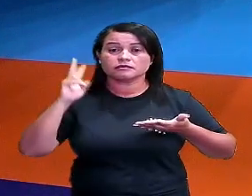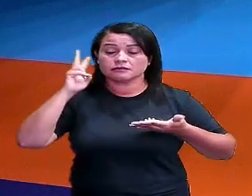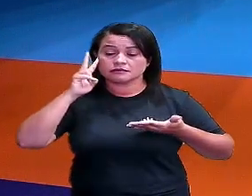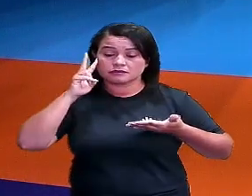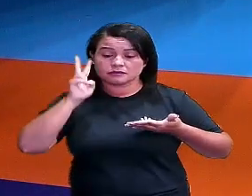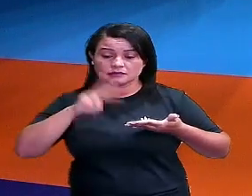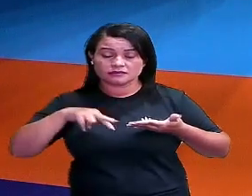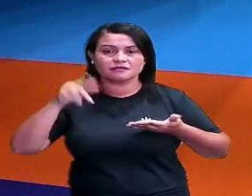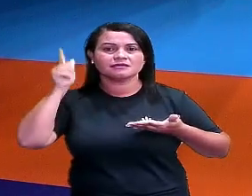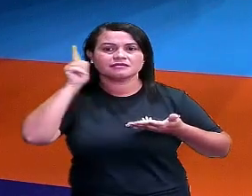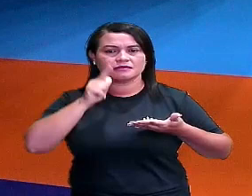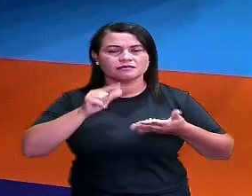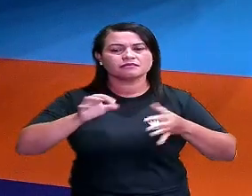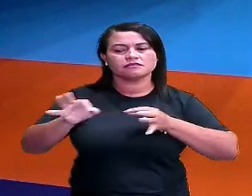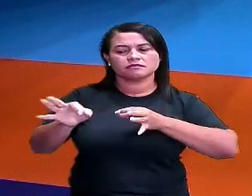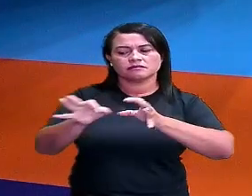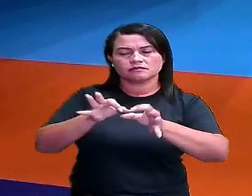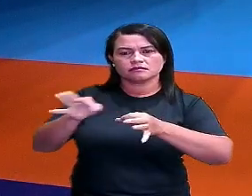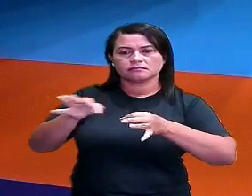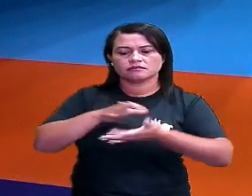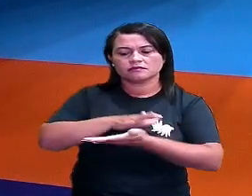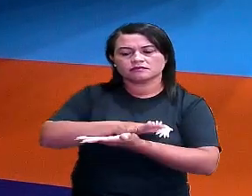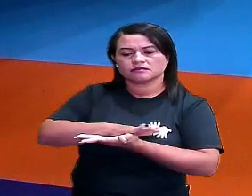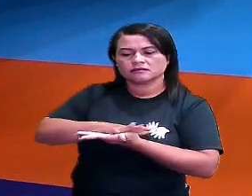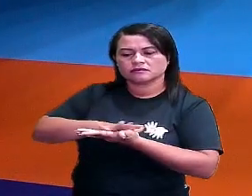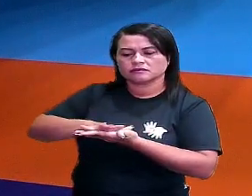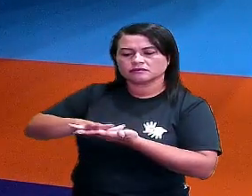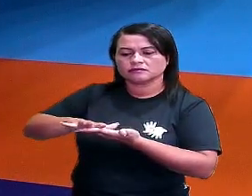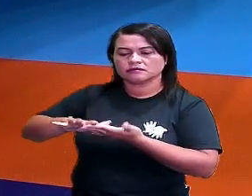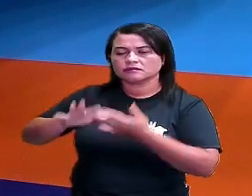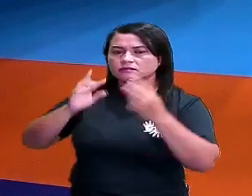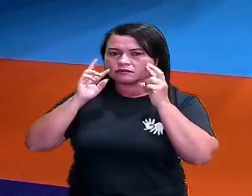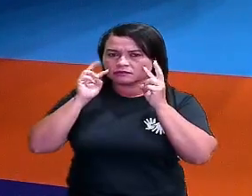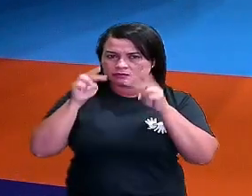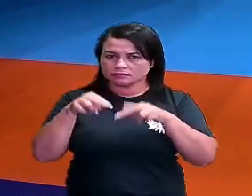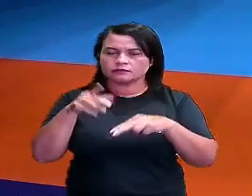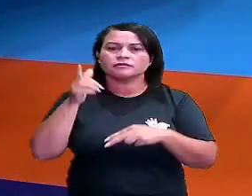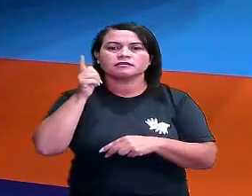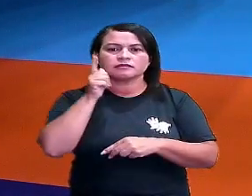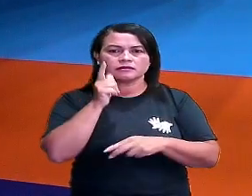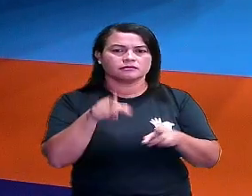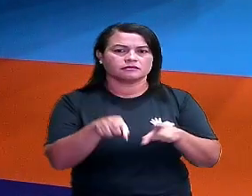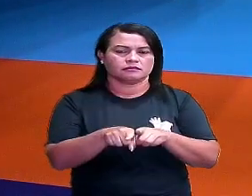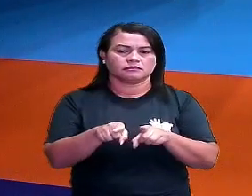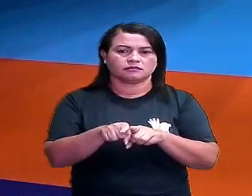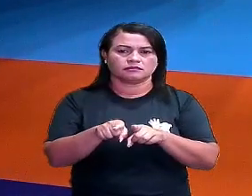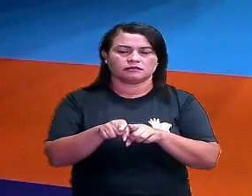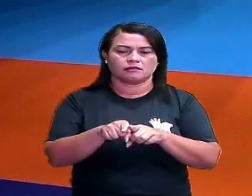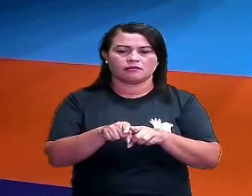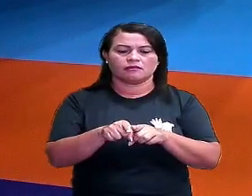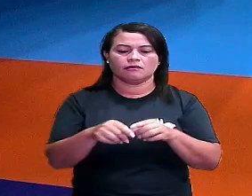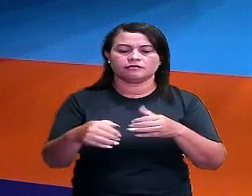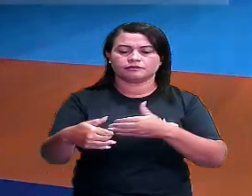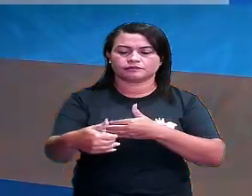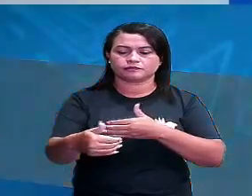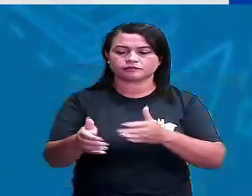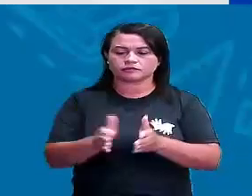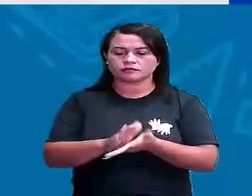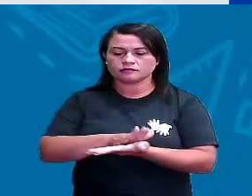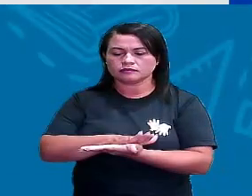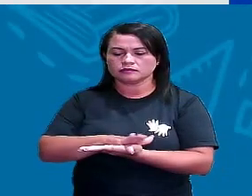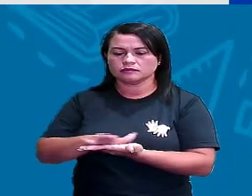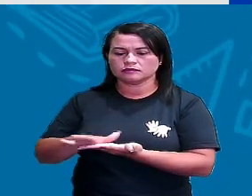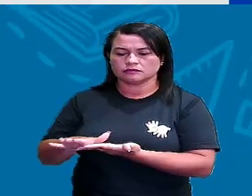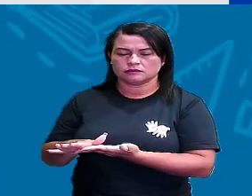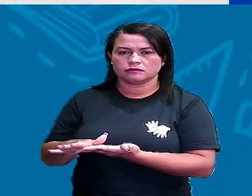né? Toda a sua forma plana, né? Tudo que representa a planificação, parte plana,